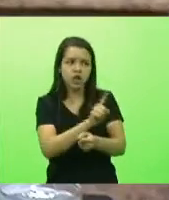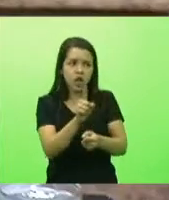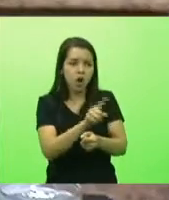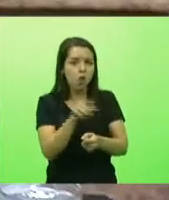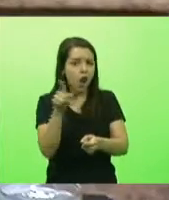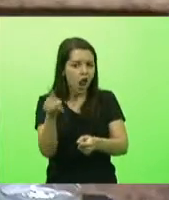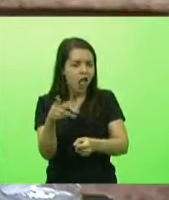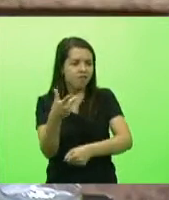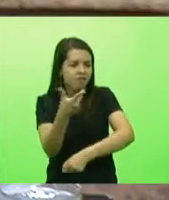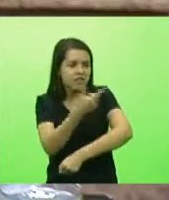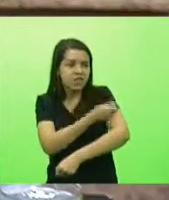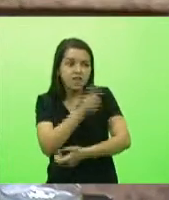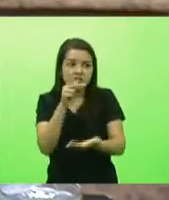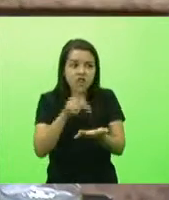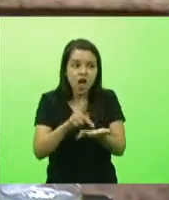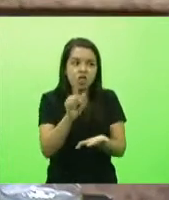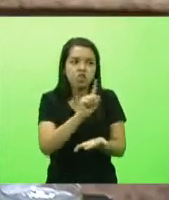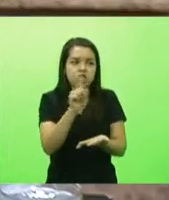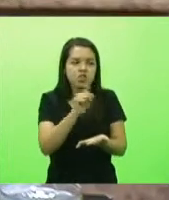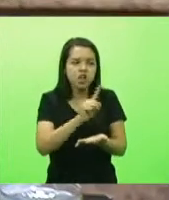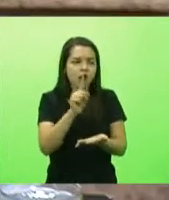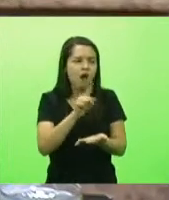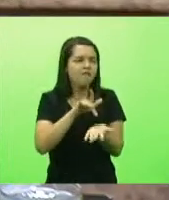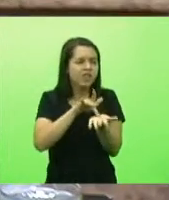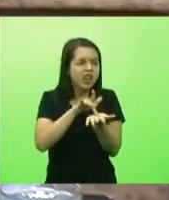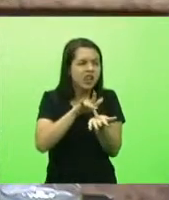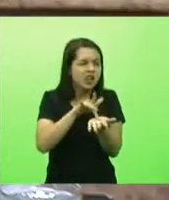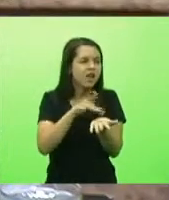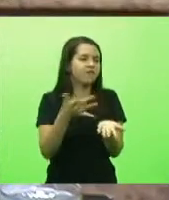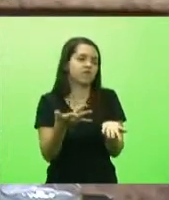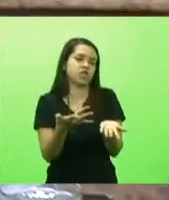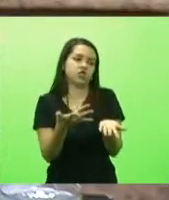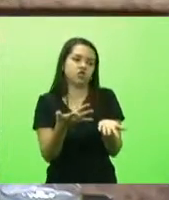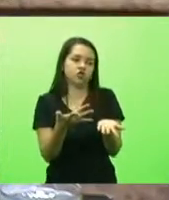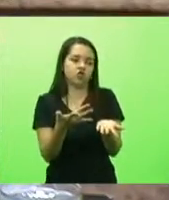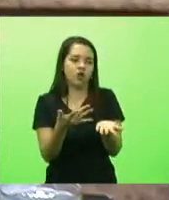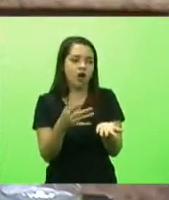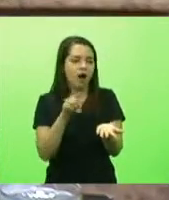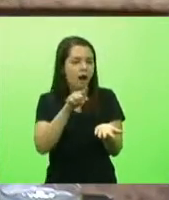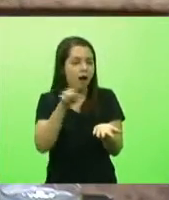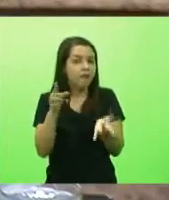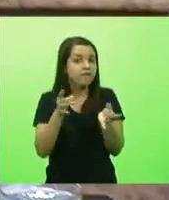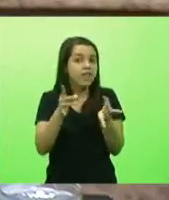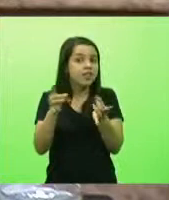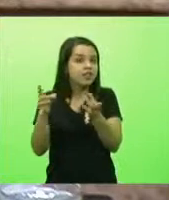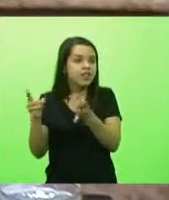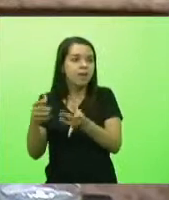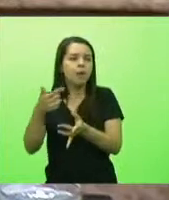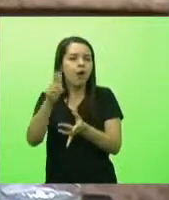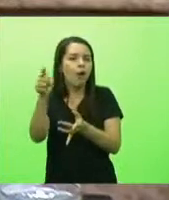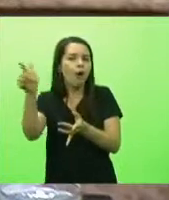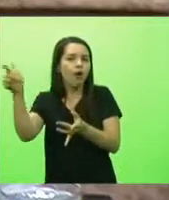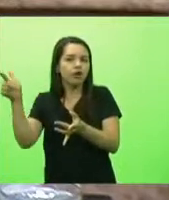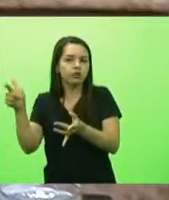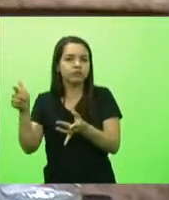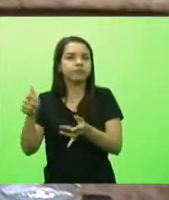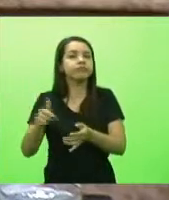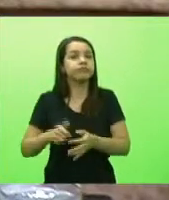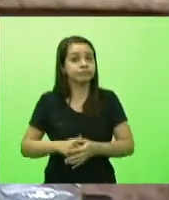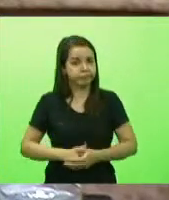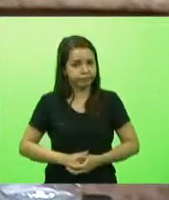estão apenas fazendo de conta para vender para outros a vacina olha o absurdo onde chegou